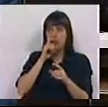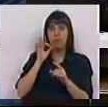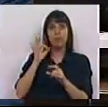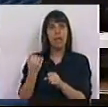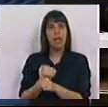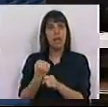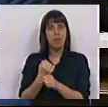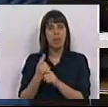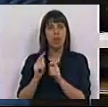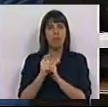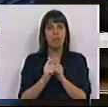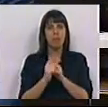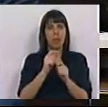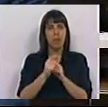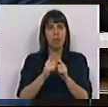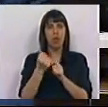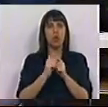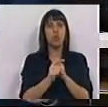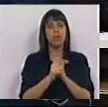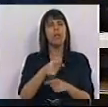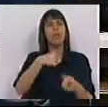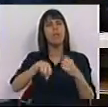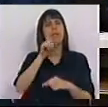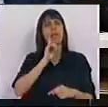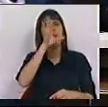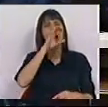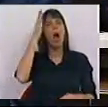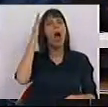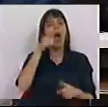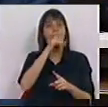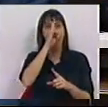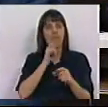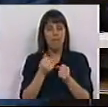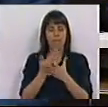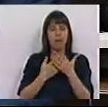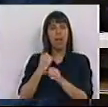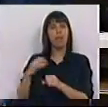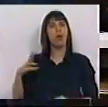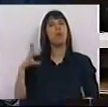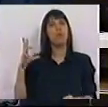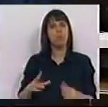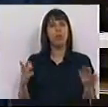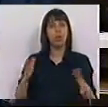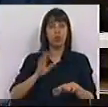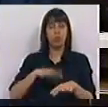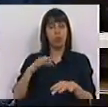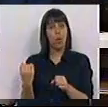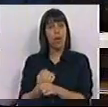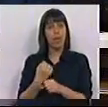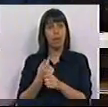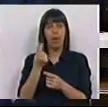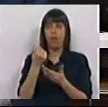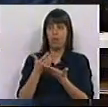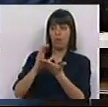de emprego subsidiado. O que é que a Sra. Ministra acha desta dependência do mercado de trabalho português face ao emprego